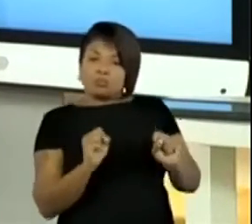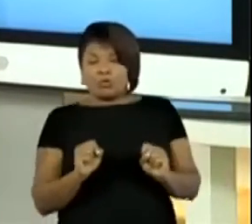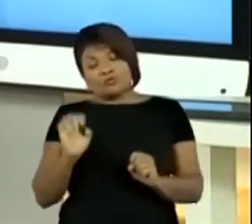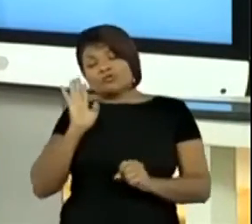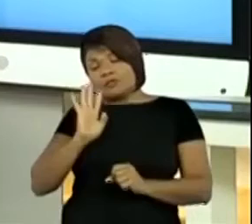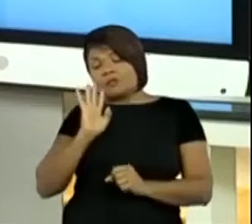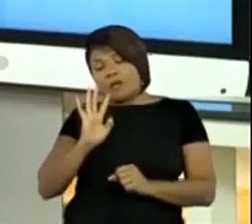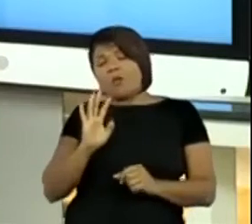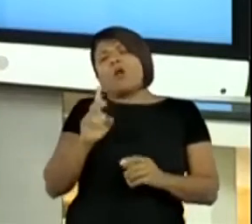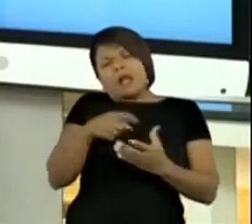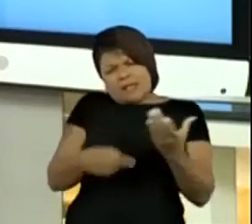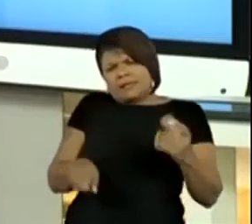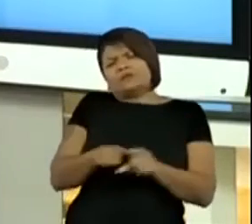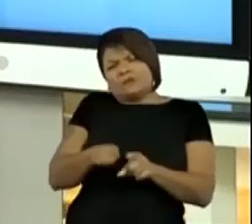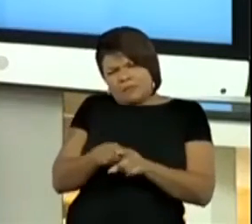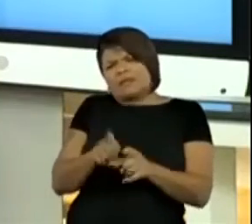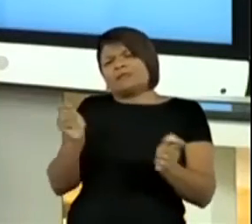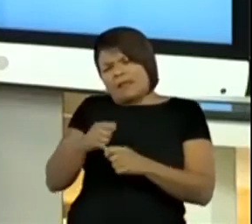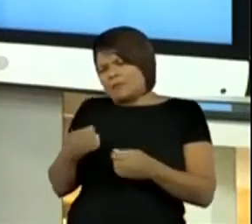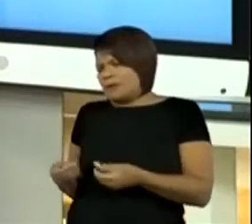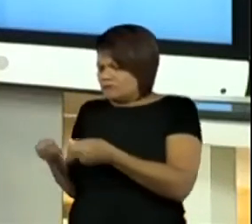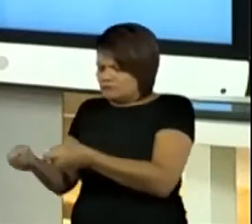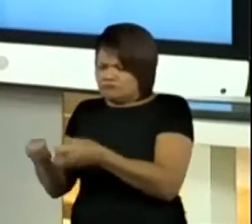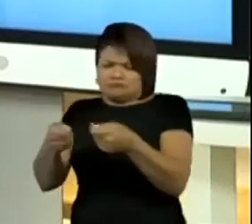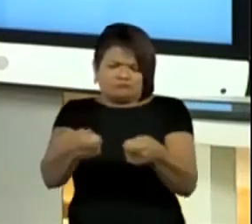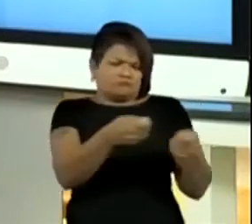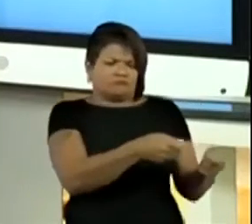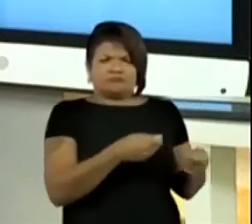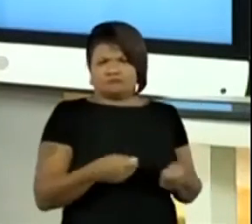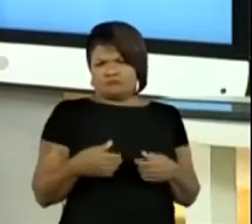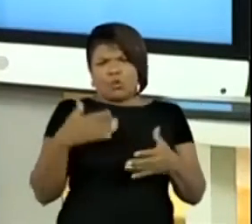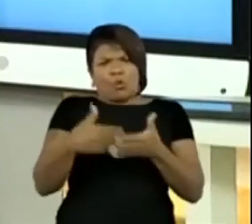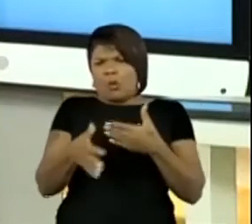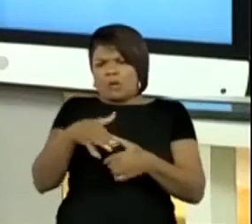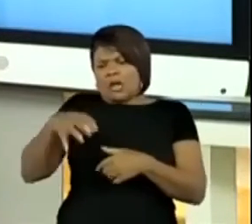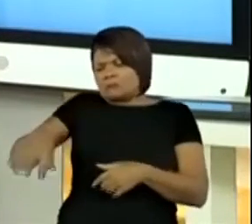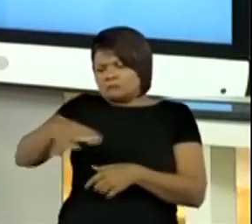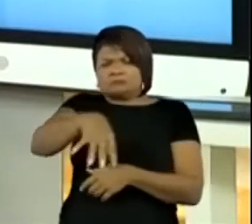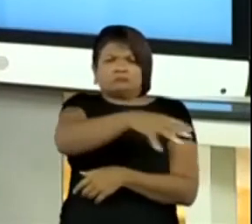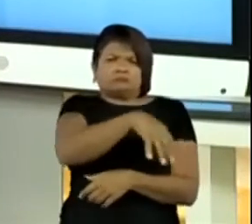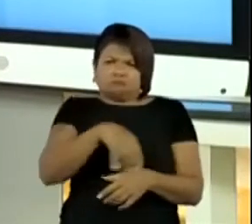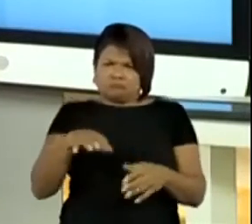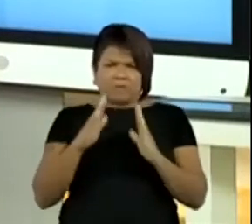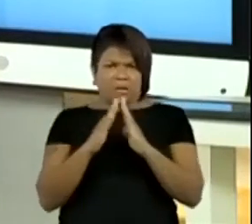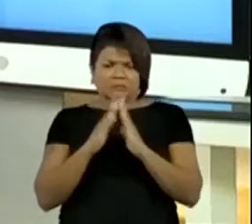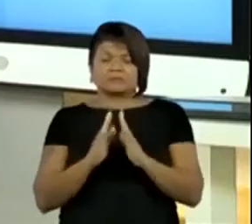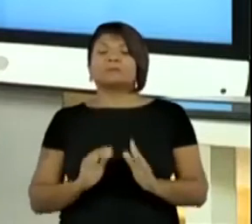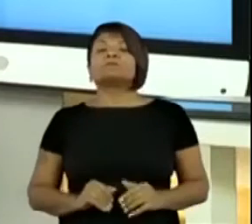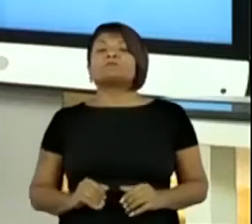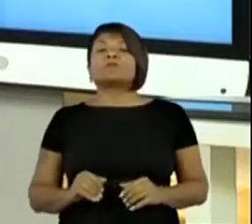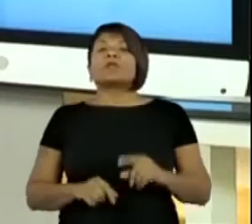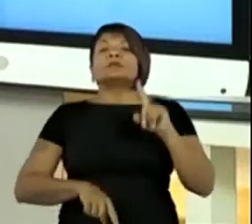bacaninha, tá? Vamos lá. Materiais que a gente pode estar utilizando no